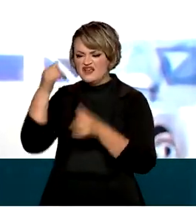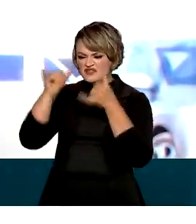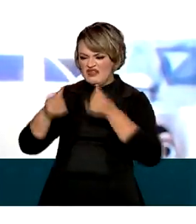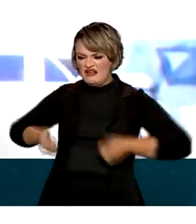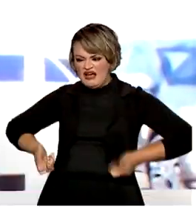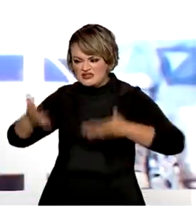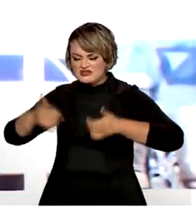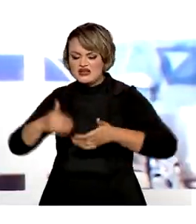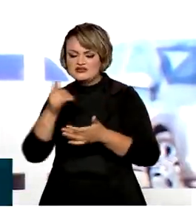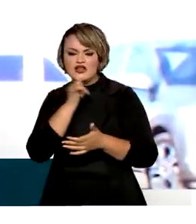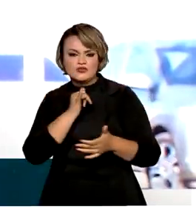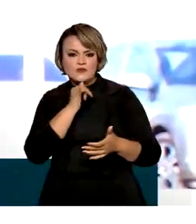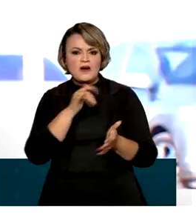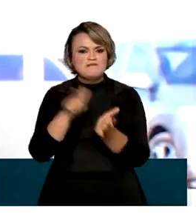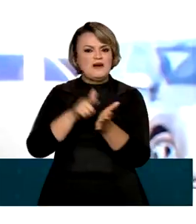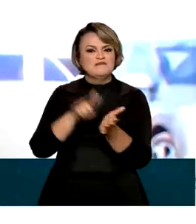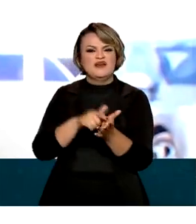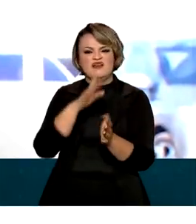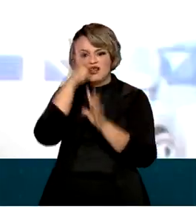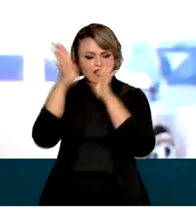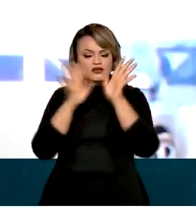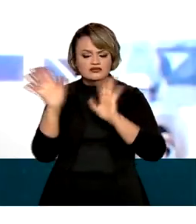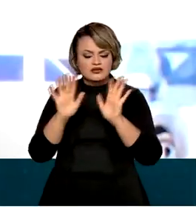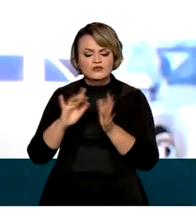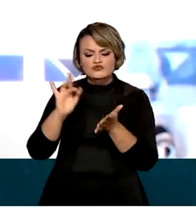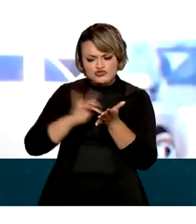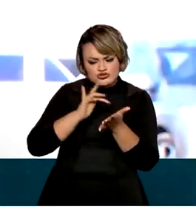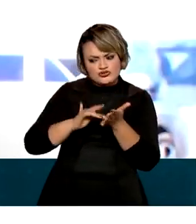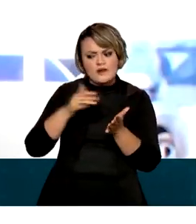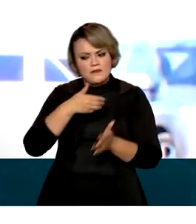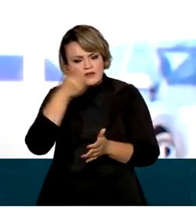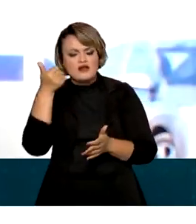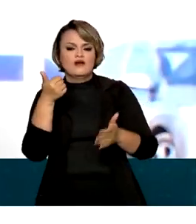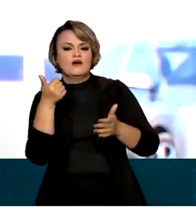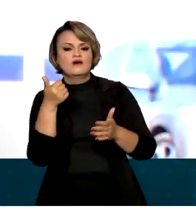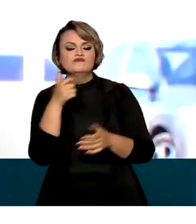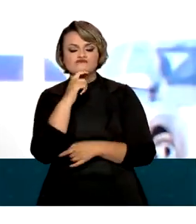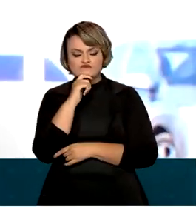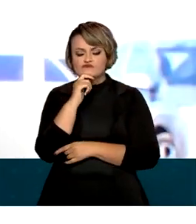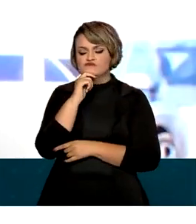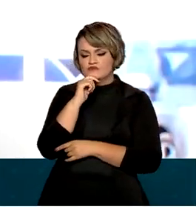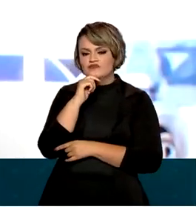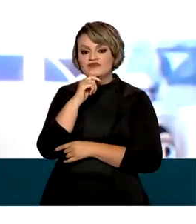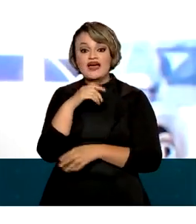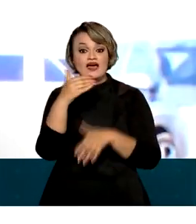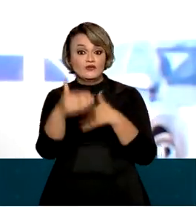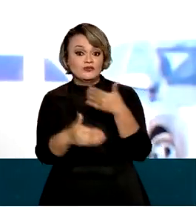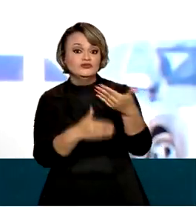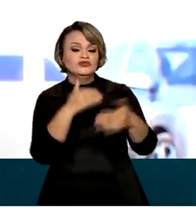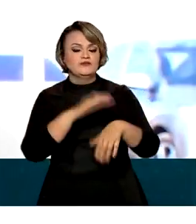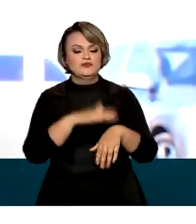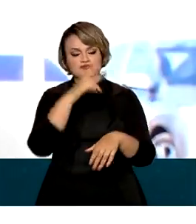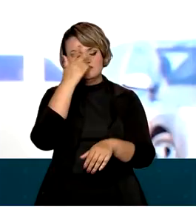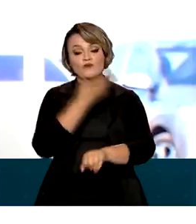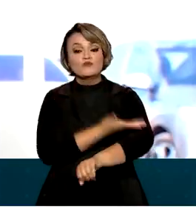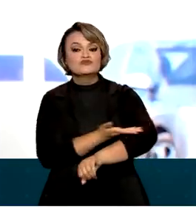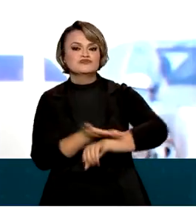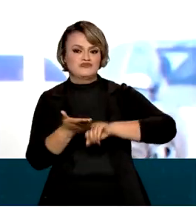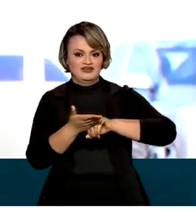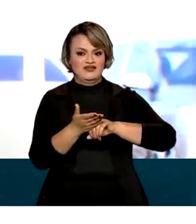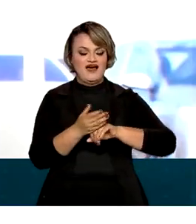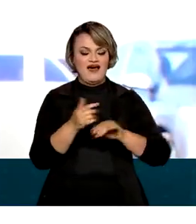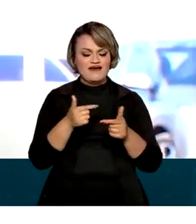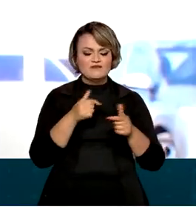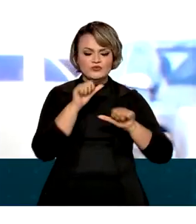mais o uso de papel para impressão. Ele deve ser desenvolvido ao longo do tempo, para que com essas